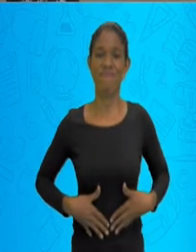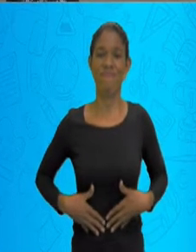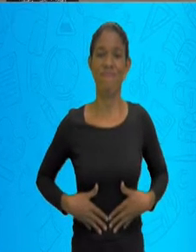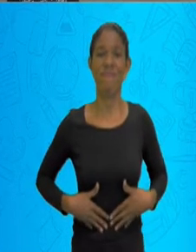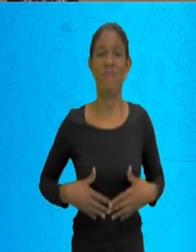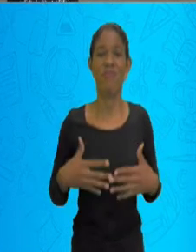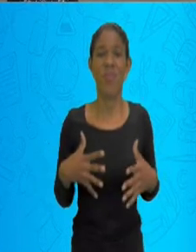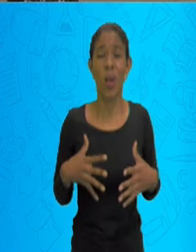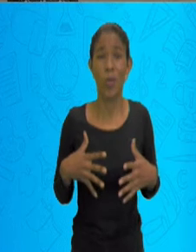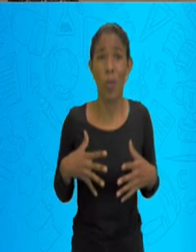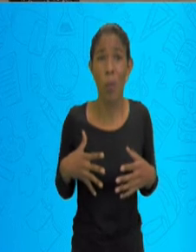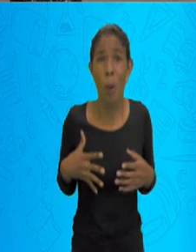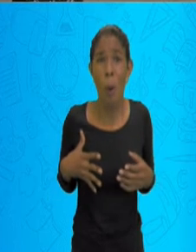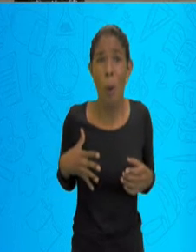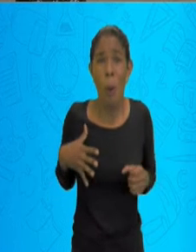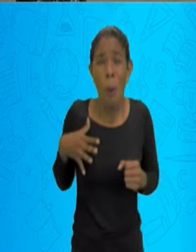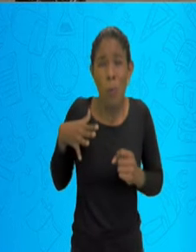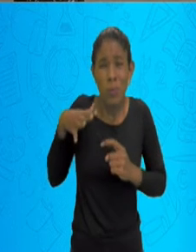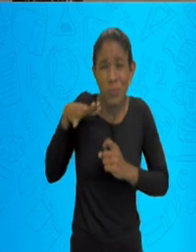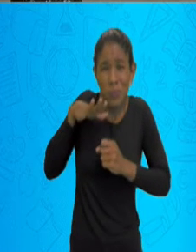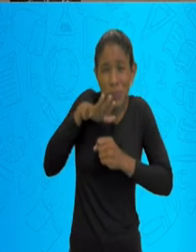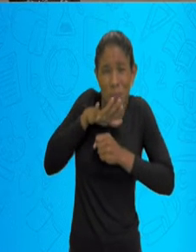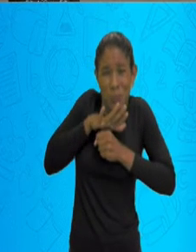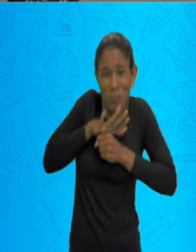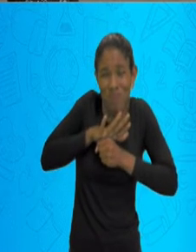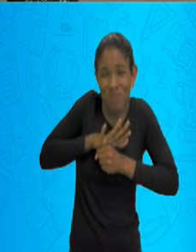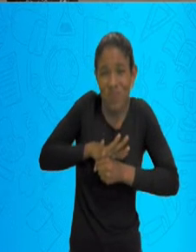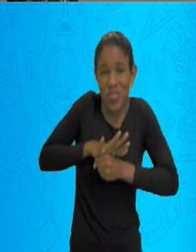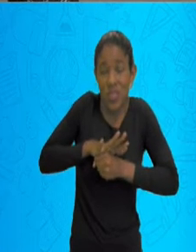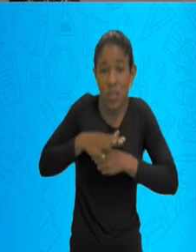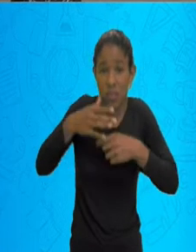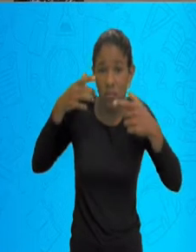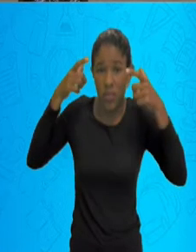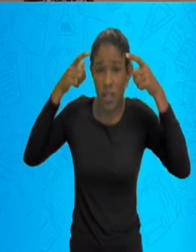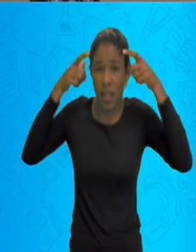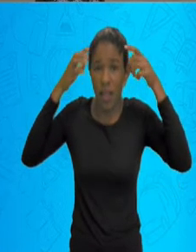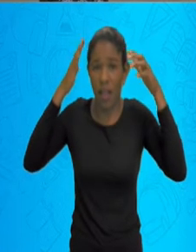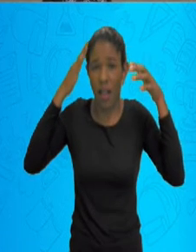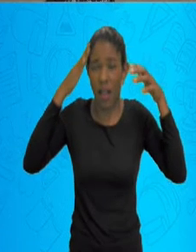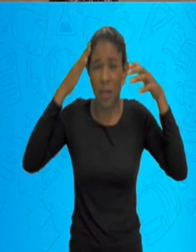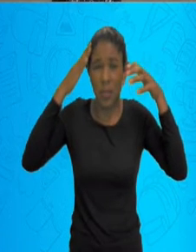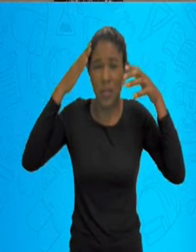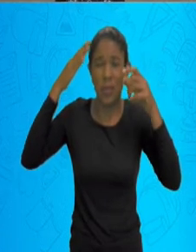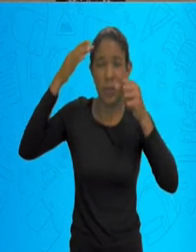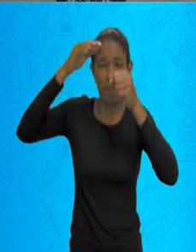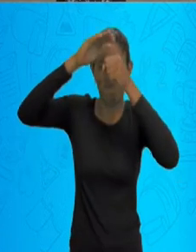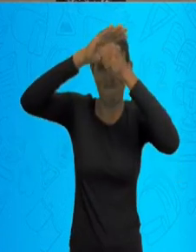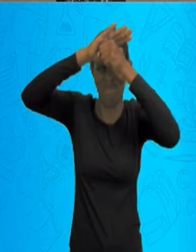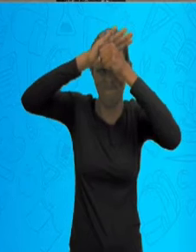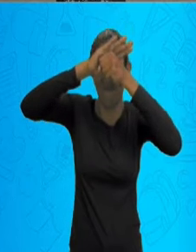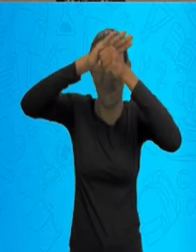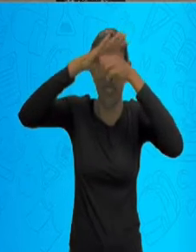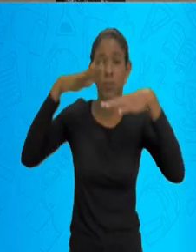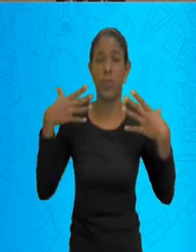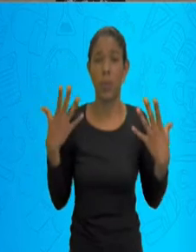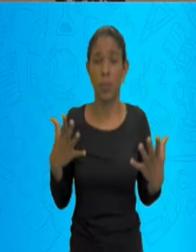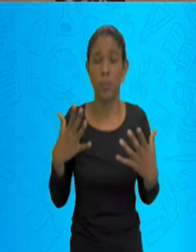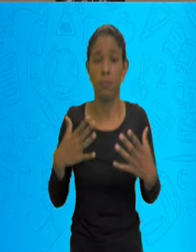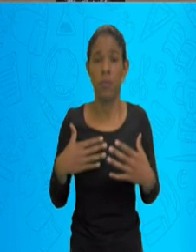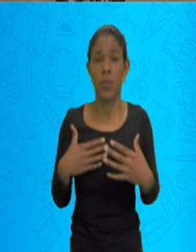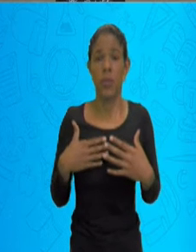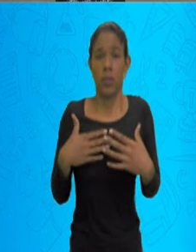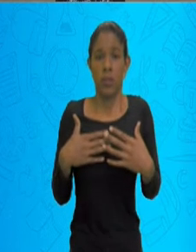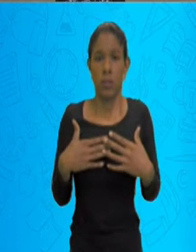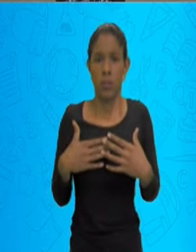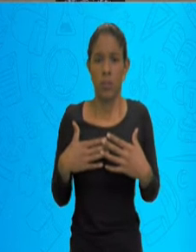maior compressão na cabeça. O soluço em idosos, as pessoas mais idosas, ele